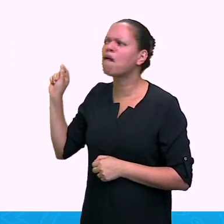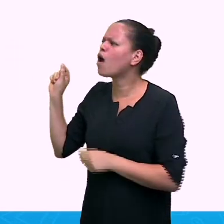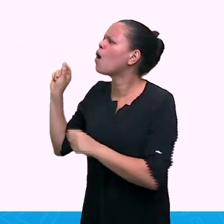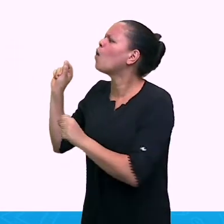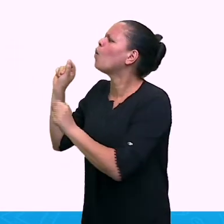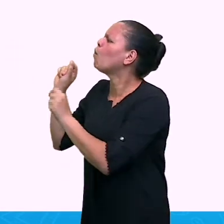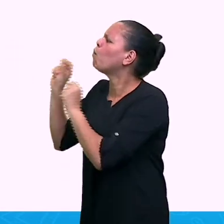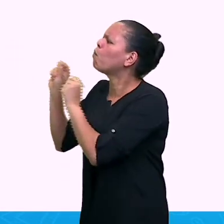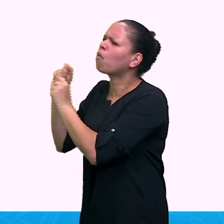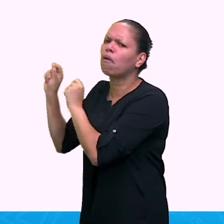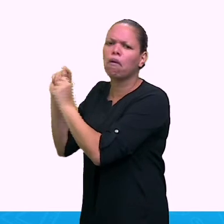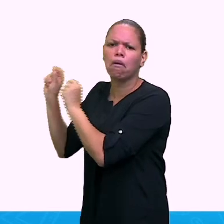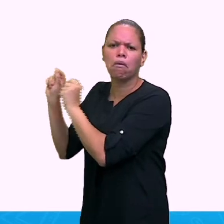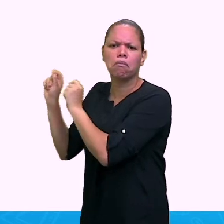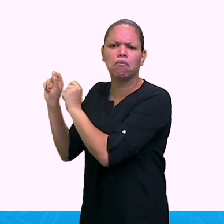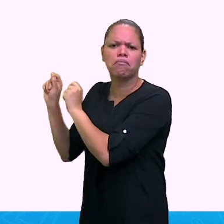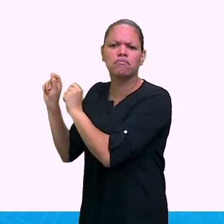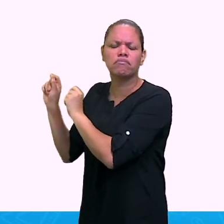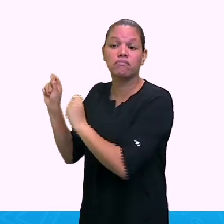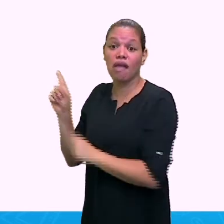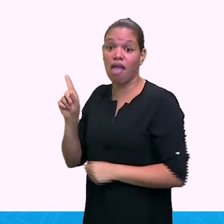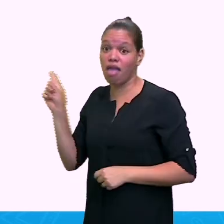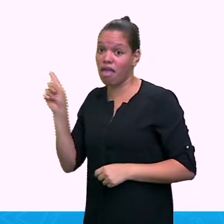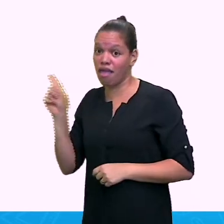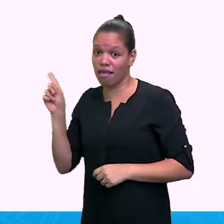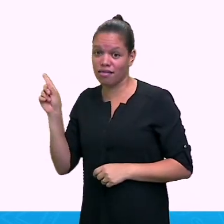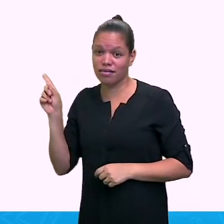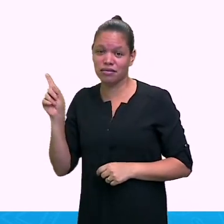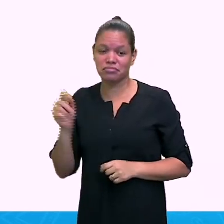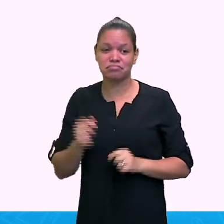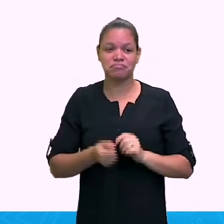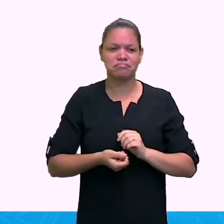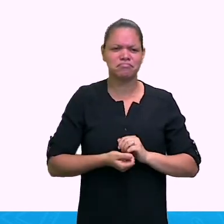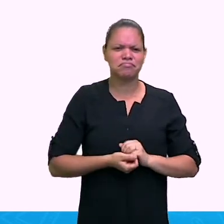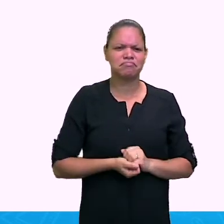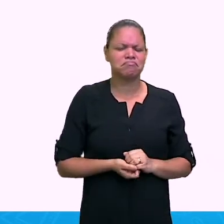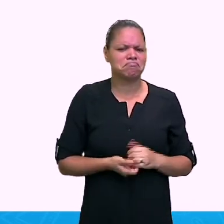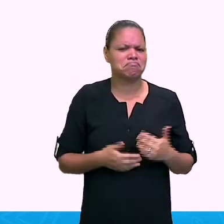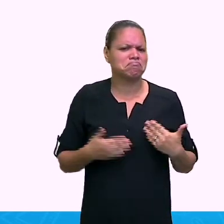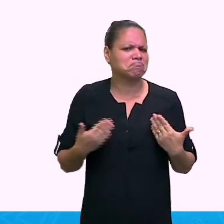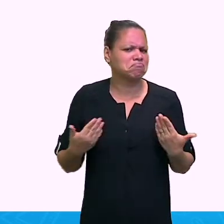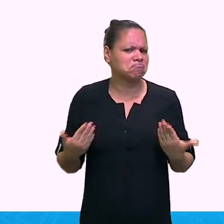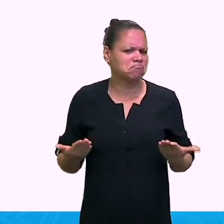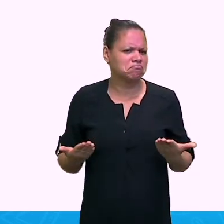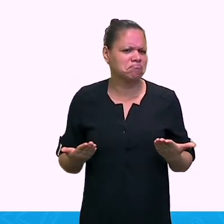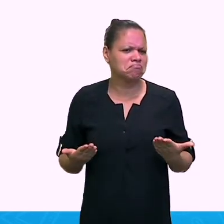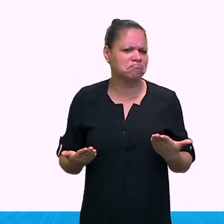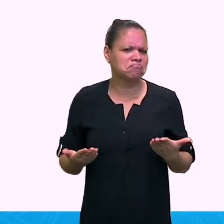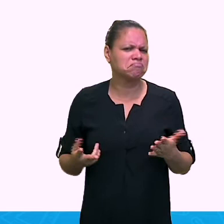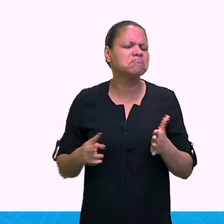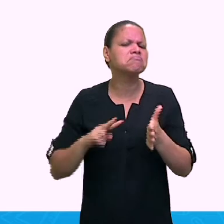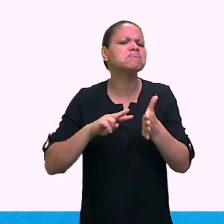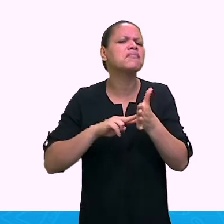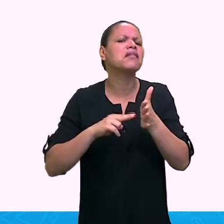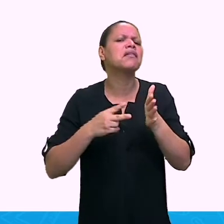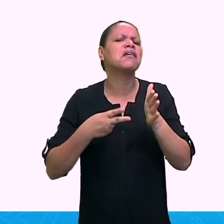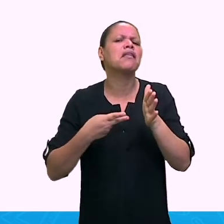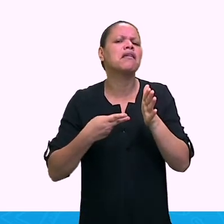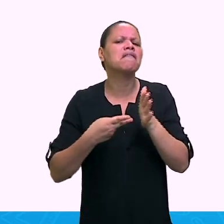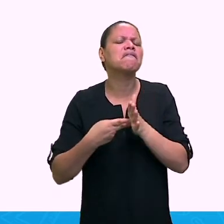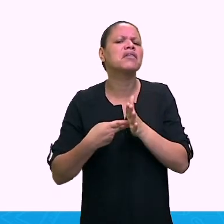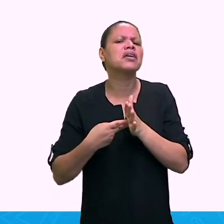Que no caso, ele, ok? Então, all about him. Que o pronome